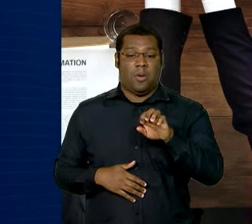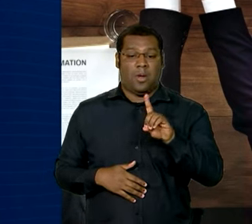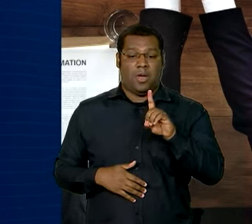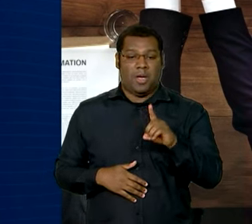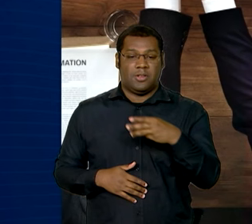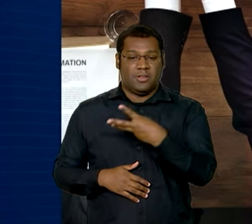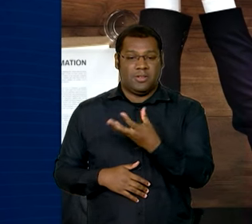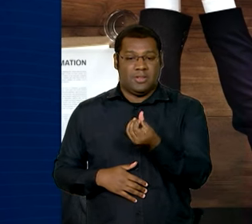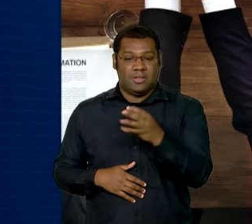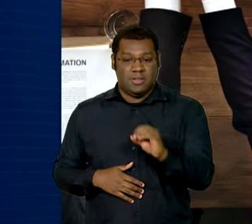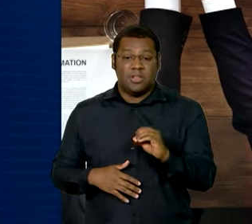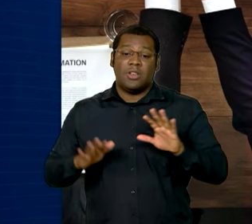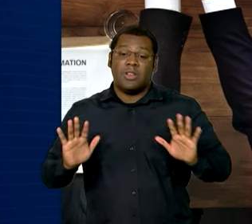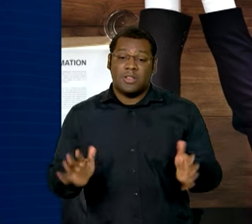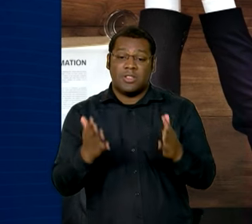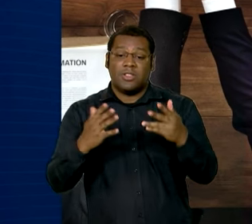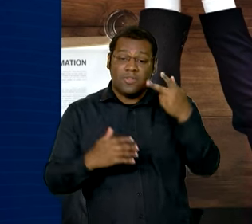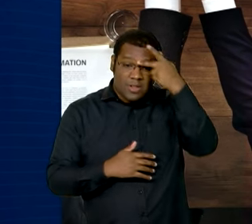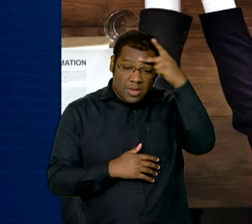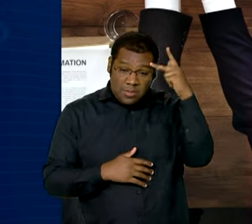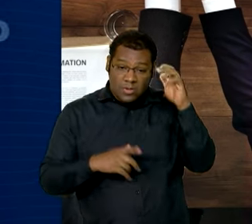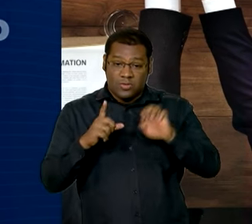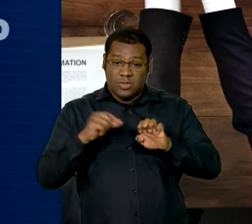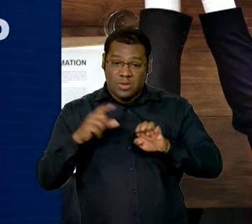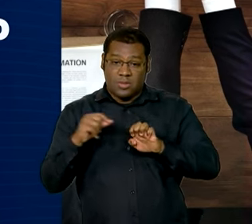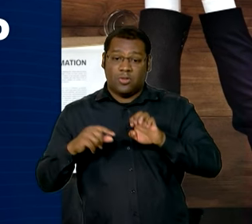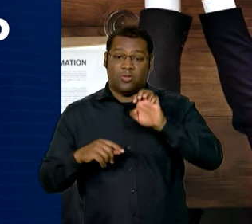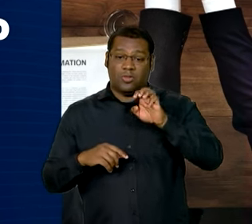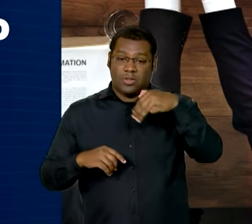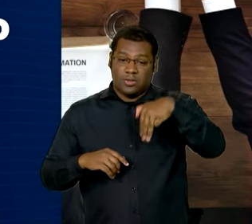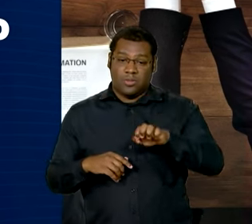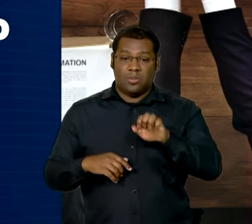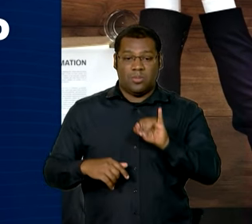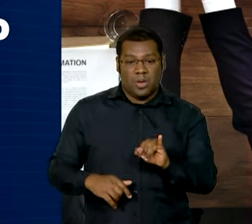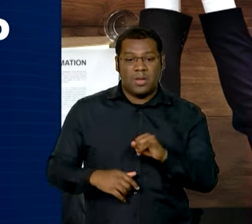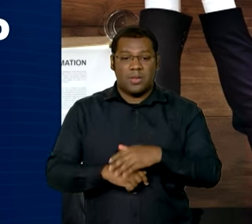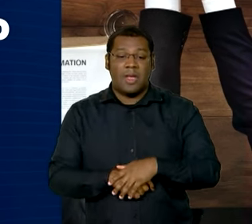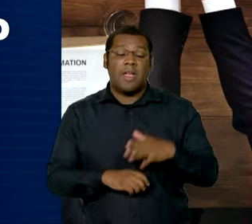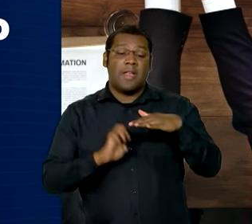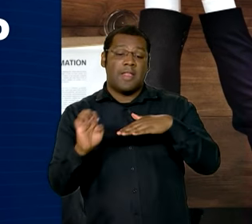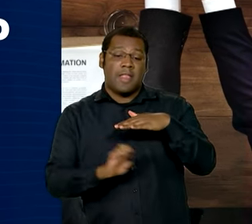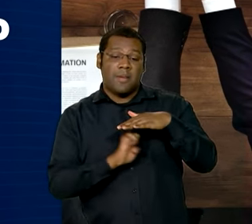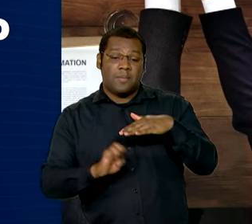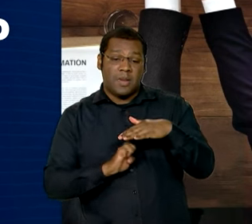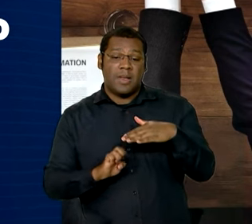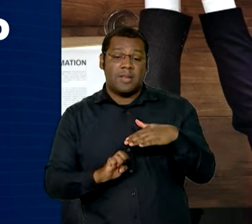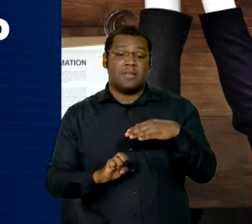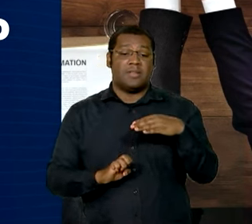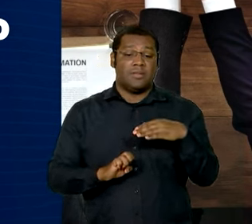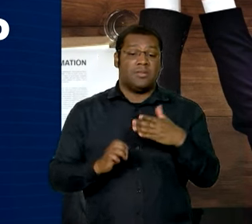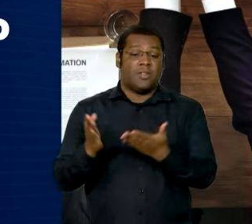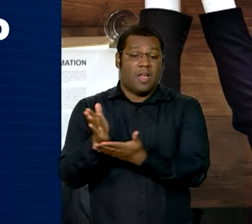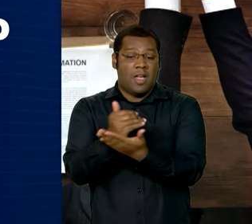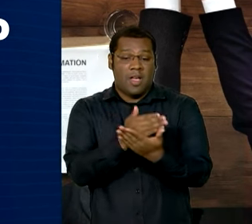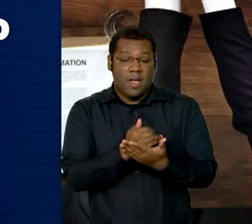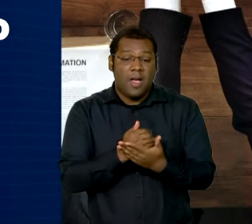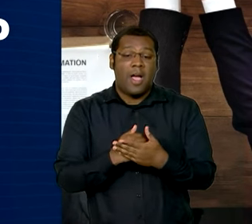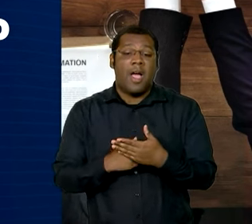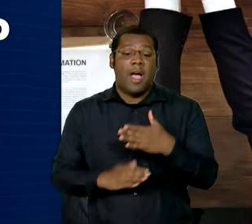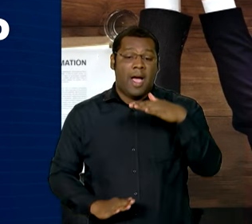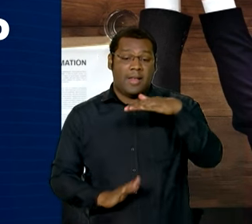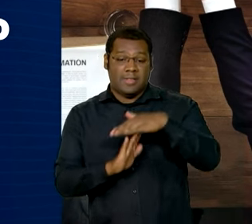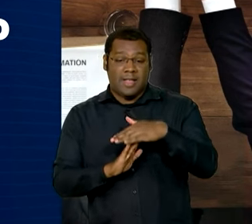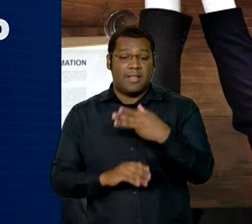estímulo ao crédito para MEIs e microempresas, com faturamento de até 360 mil reais